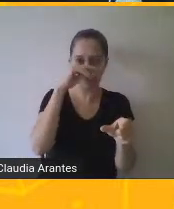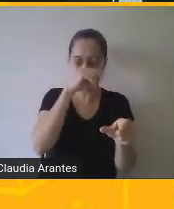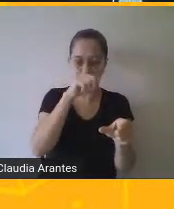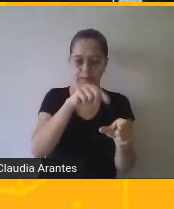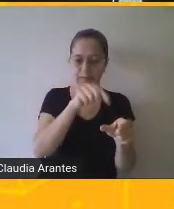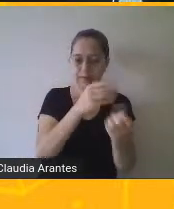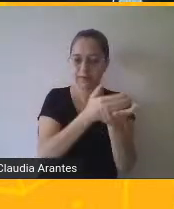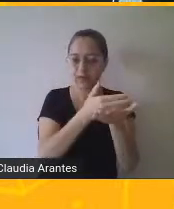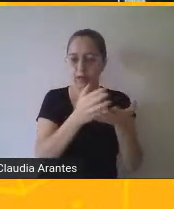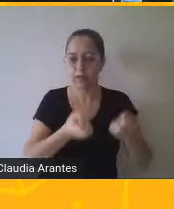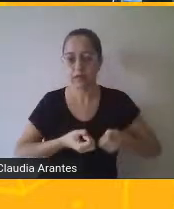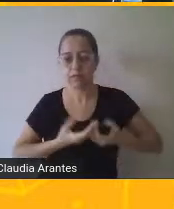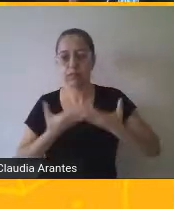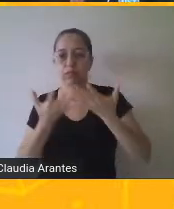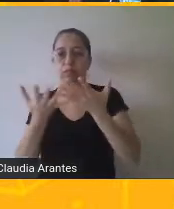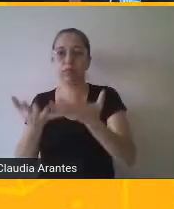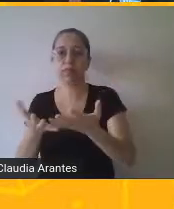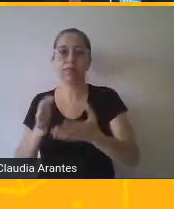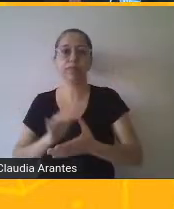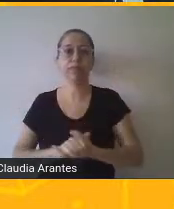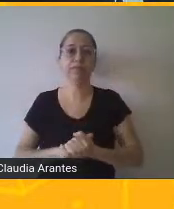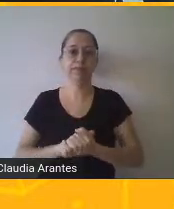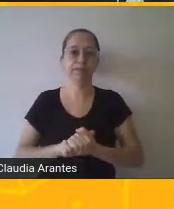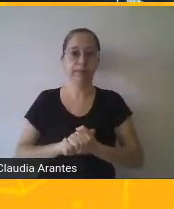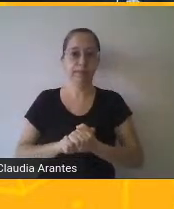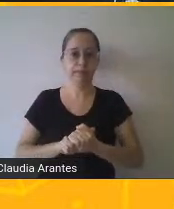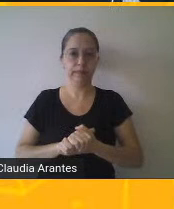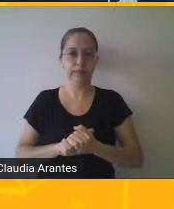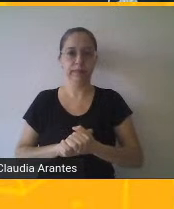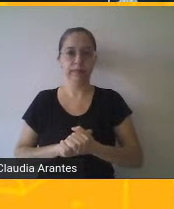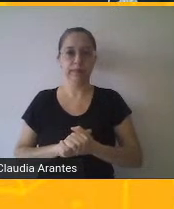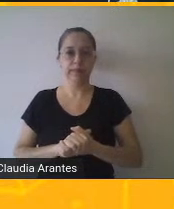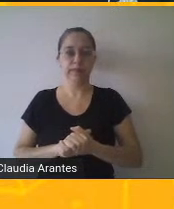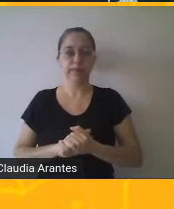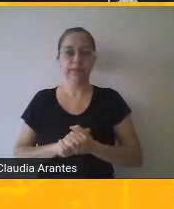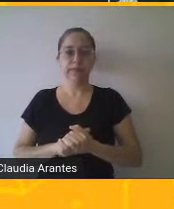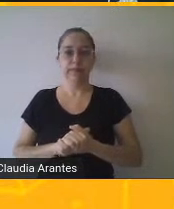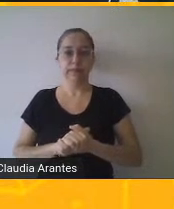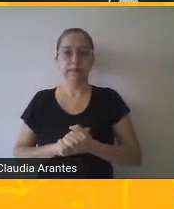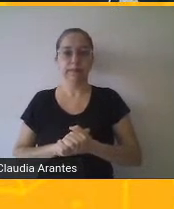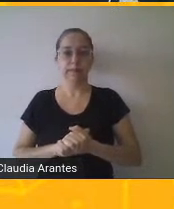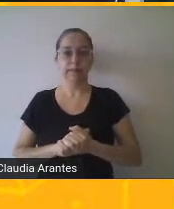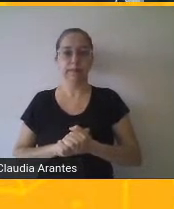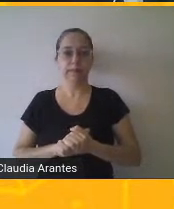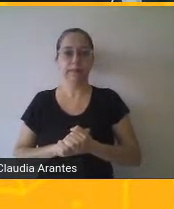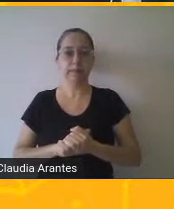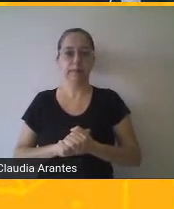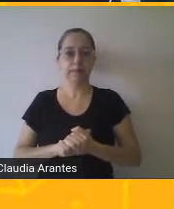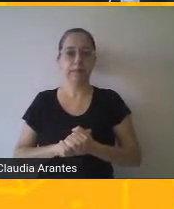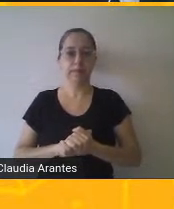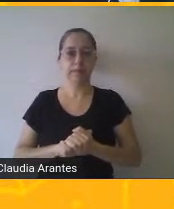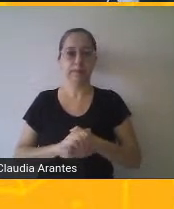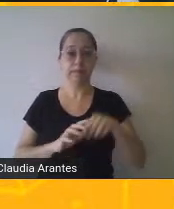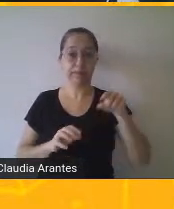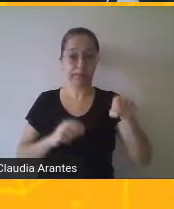Está centrado, nos textos, quando a gente lê, no emotivo, emotiva ou